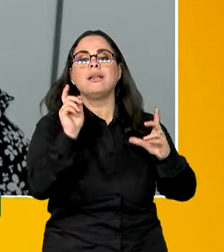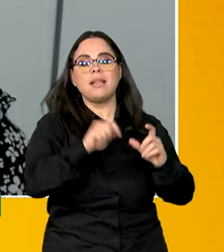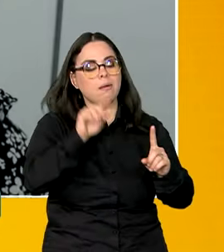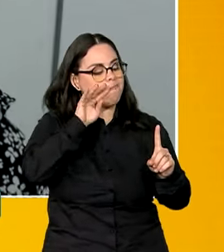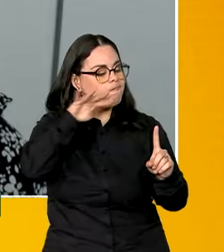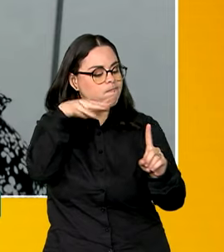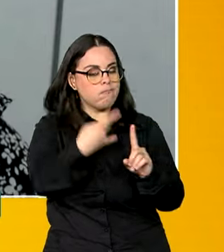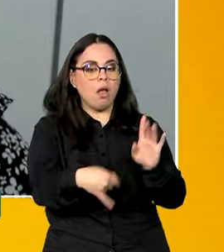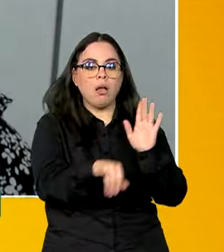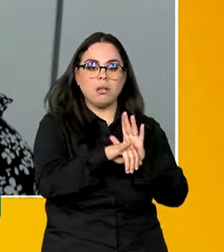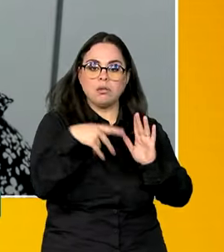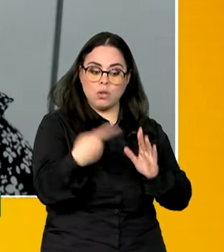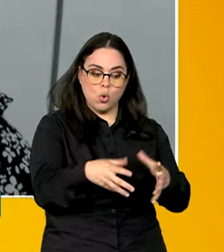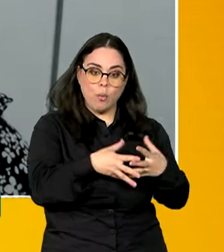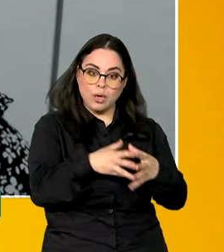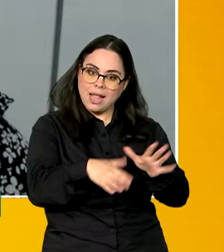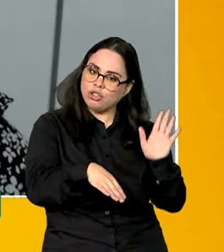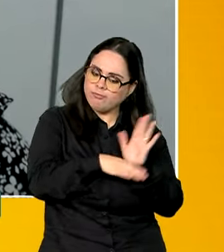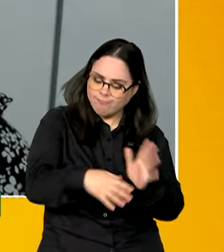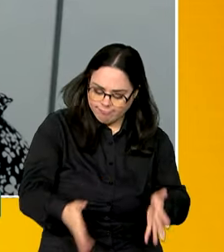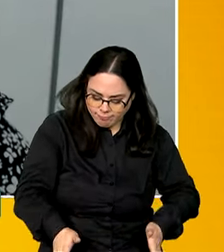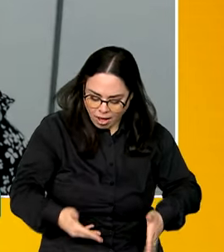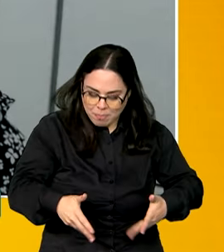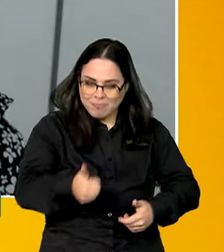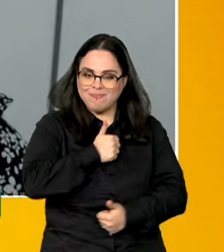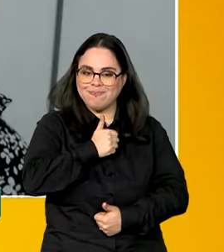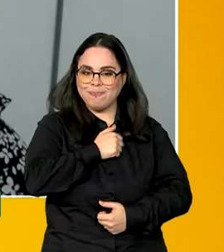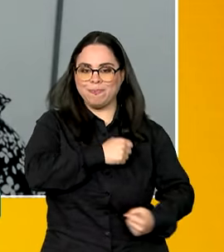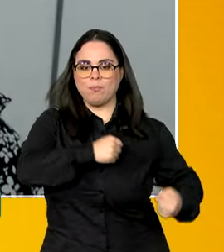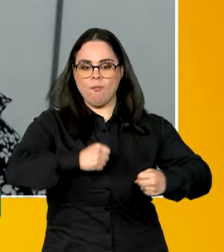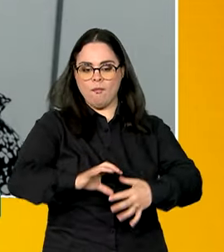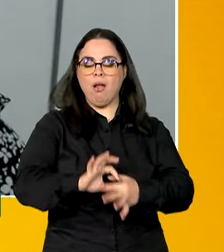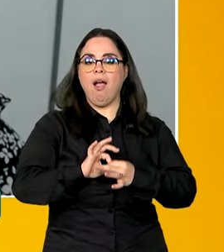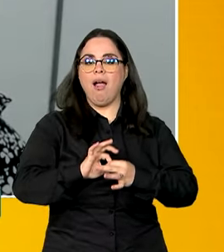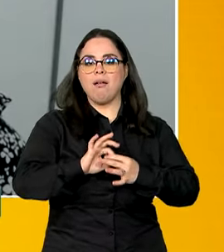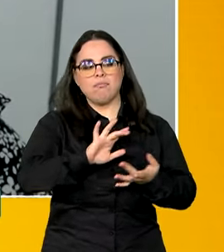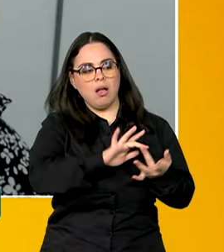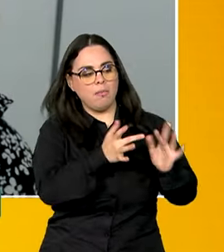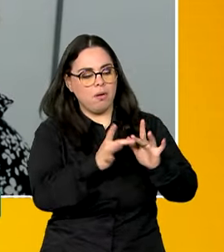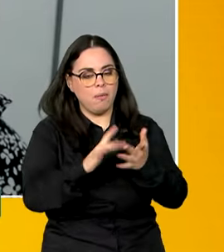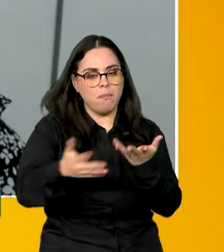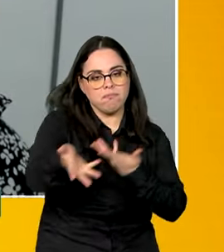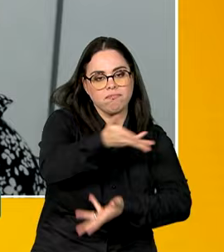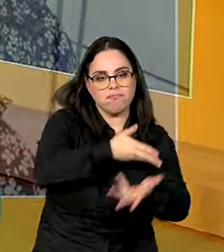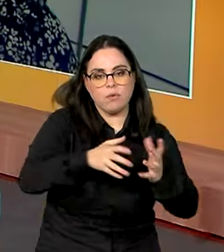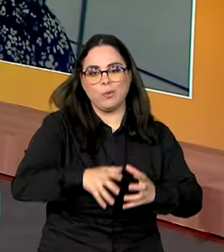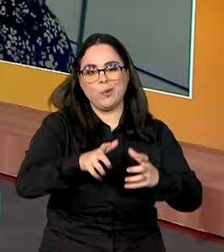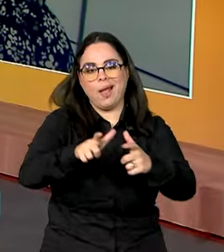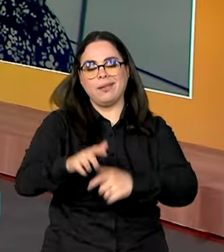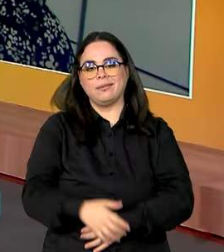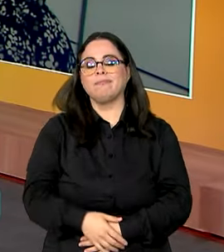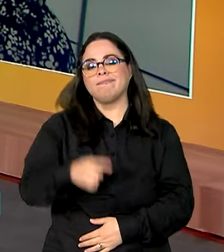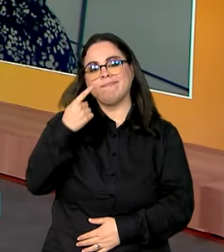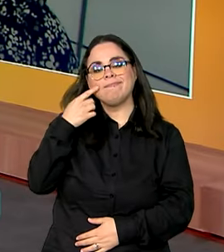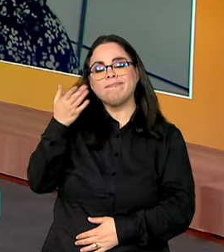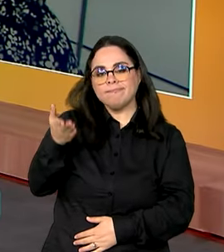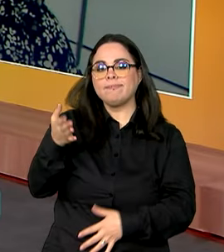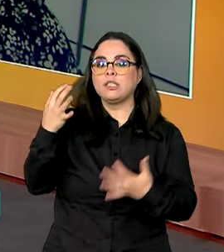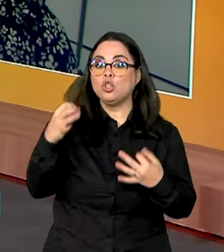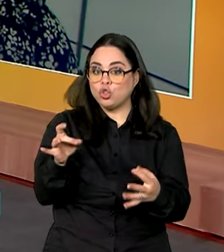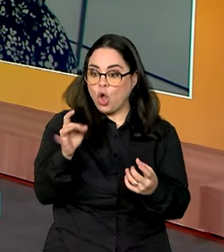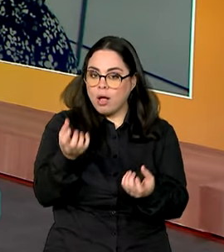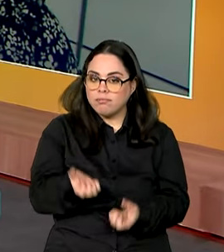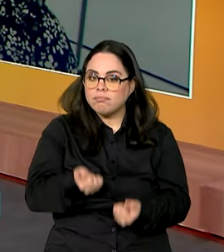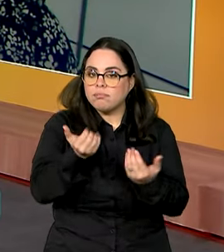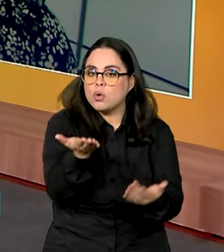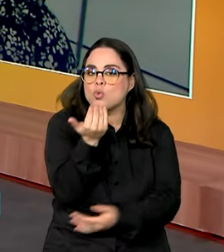e de identidade da própria comunidade, né? Então, de fato, ela é polo articulador no nível local. Ou seja, né, diretora, não só a oferta